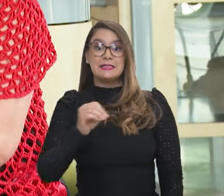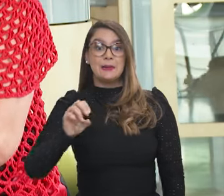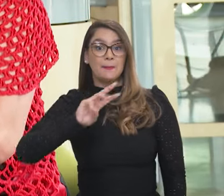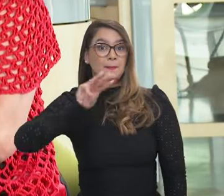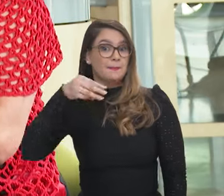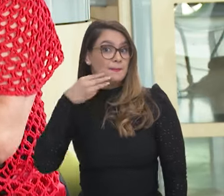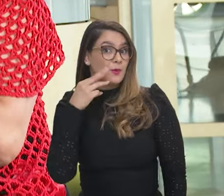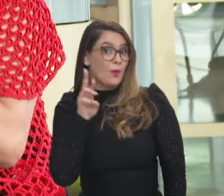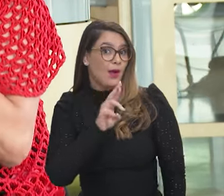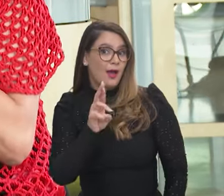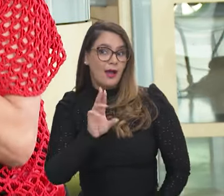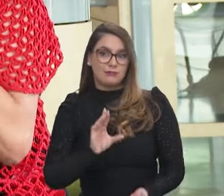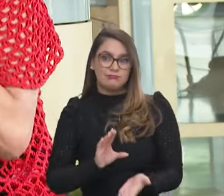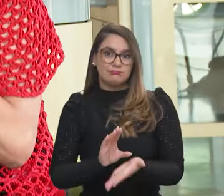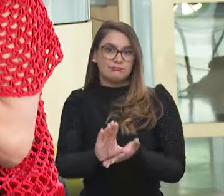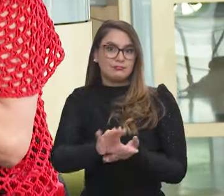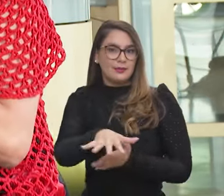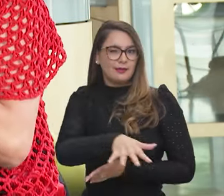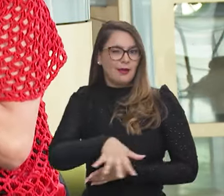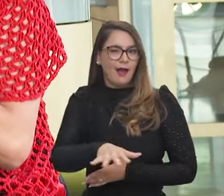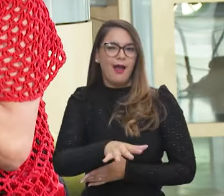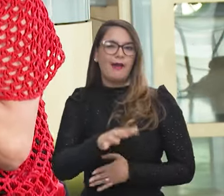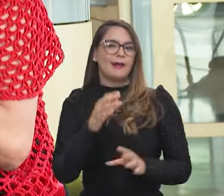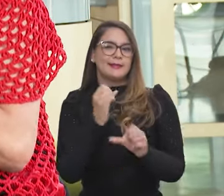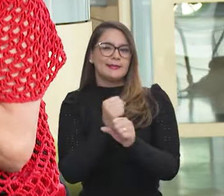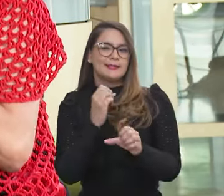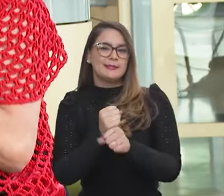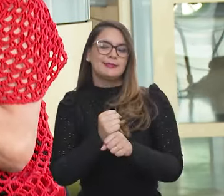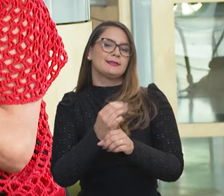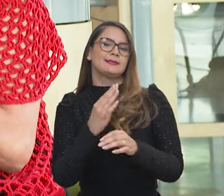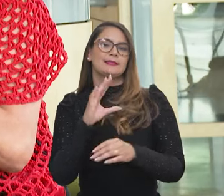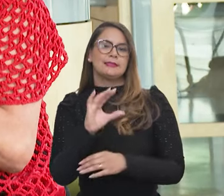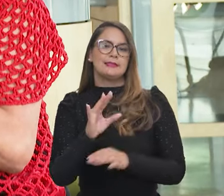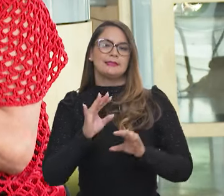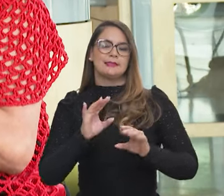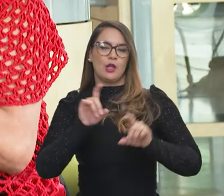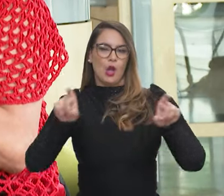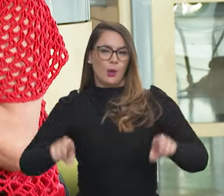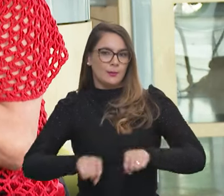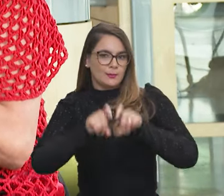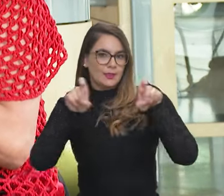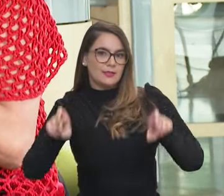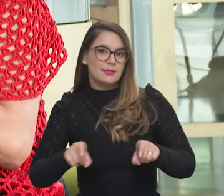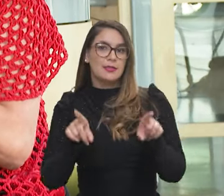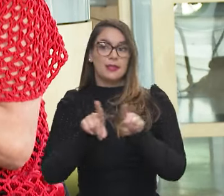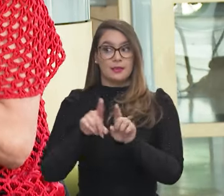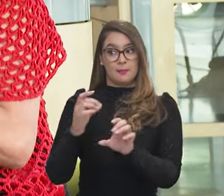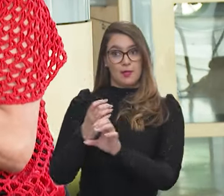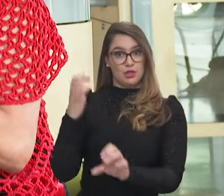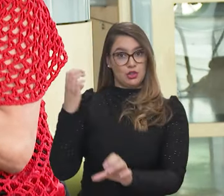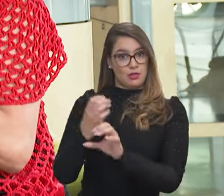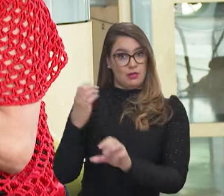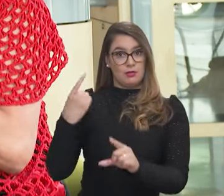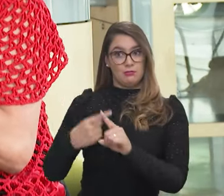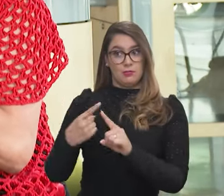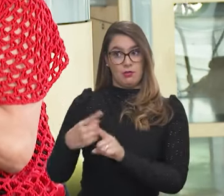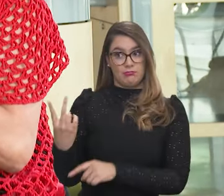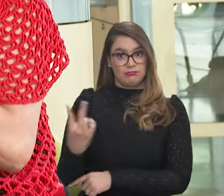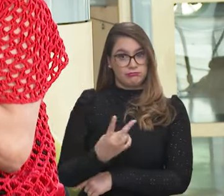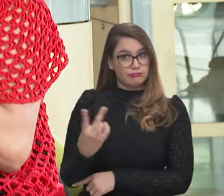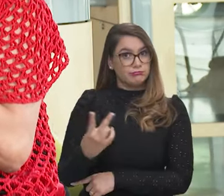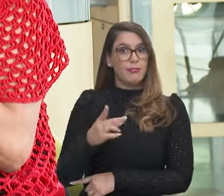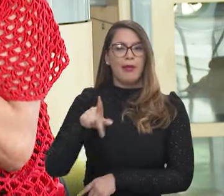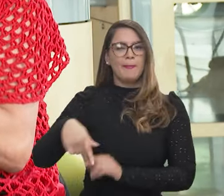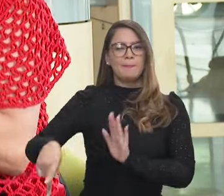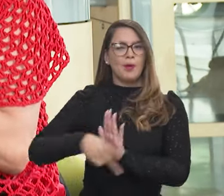reais para fomentar, principalmente nessas áreas da exata, da ciência, da computação e da engenharia, porque são